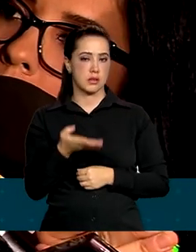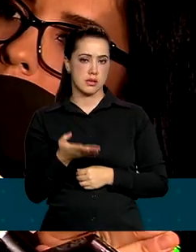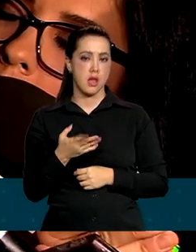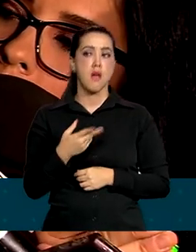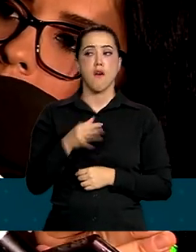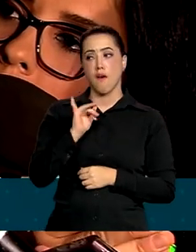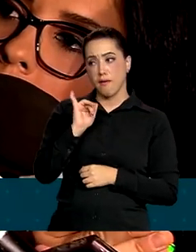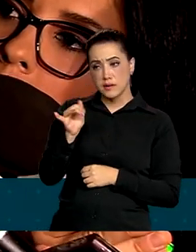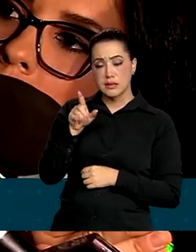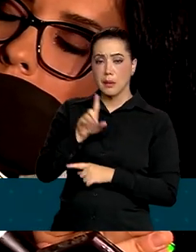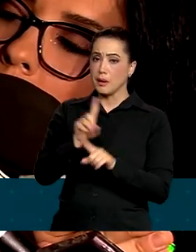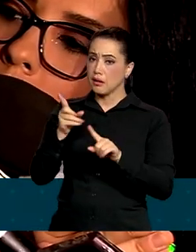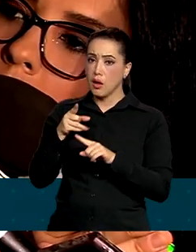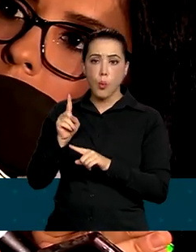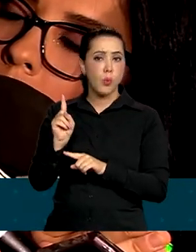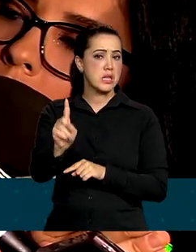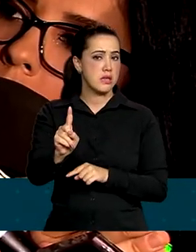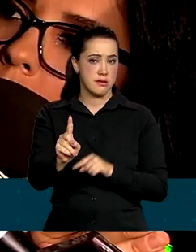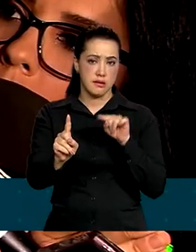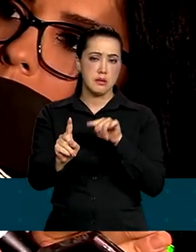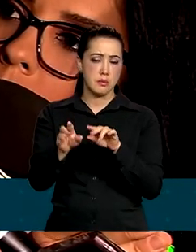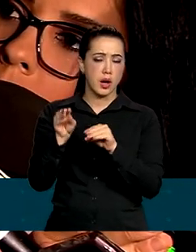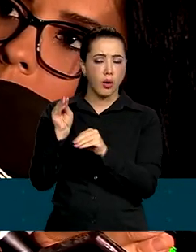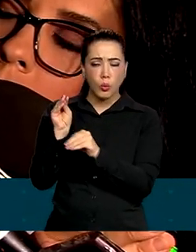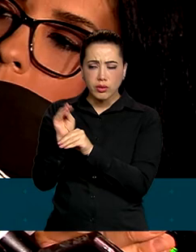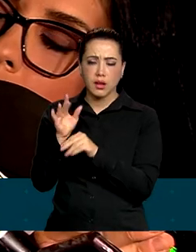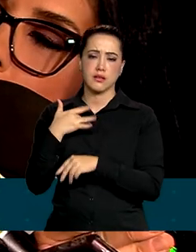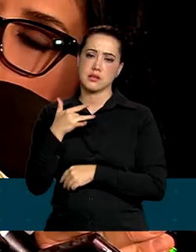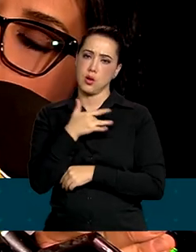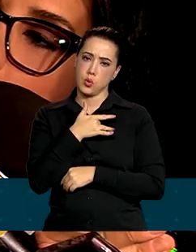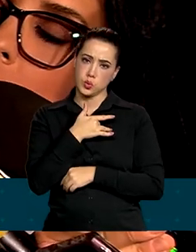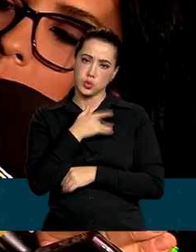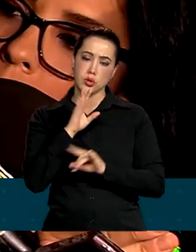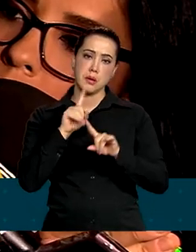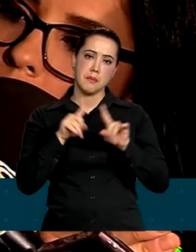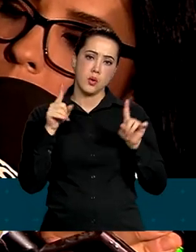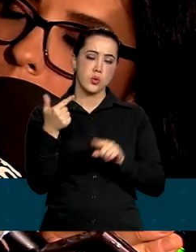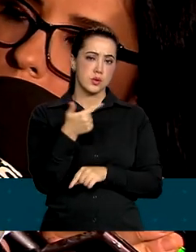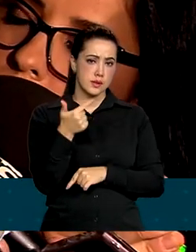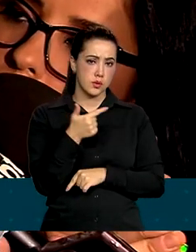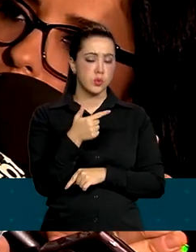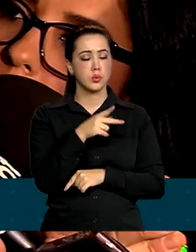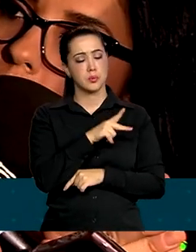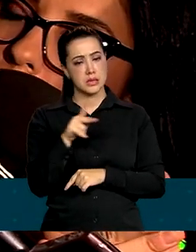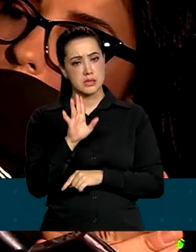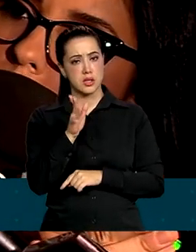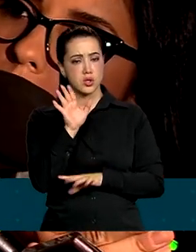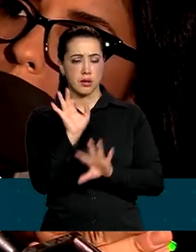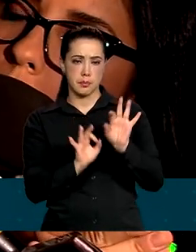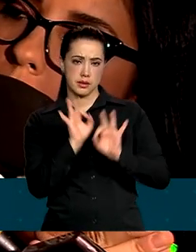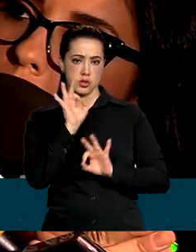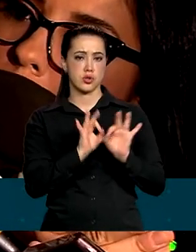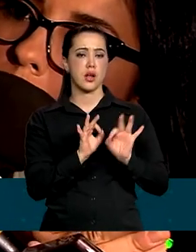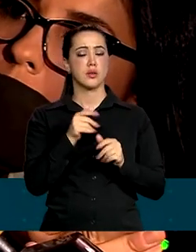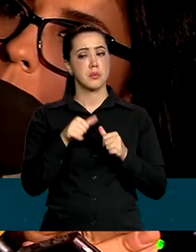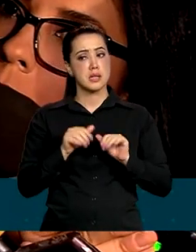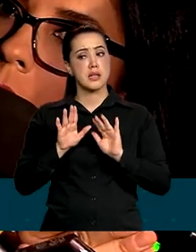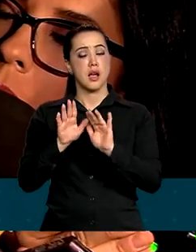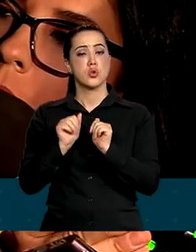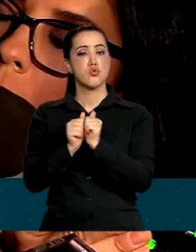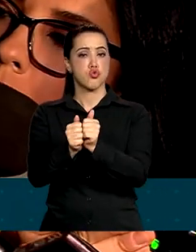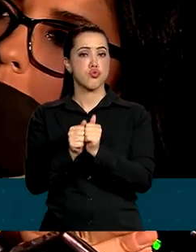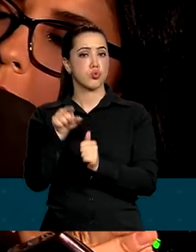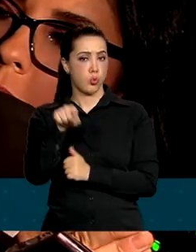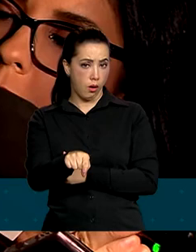isso. O vice-presidente da República já estava programado para estar presente na marcha dos municípios. Tem vários anúncios que nós vamos fazer na